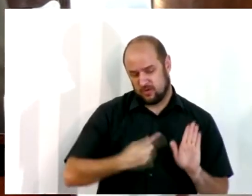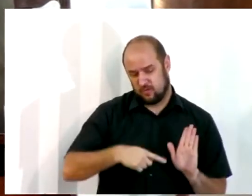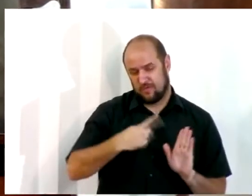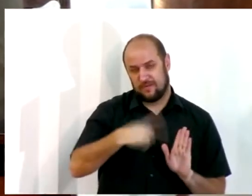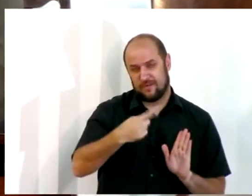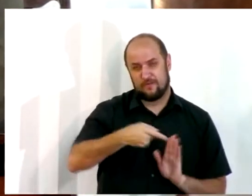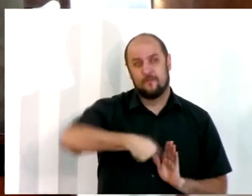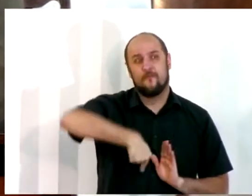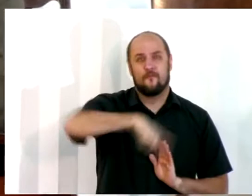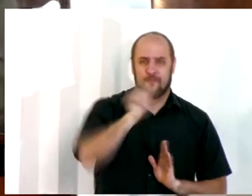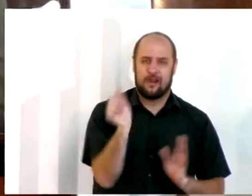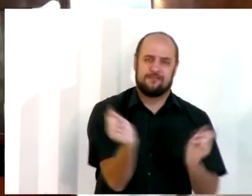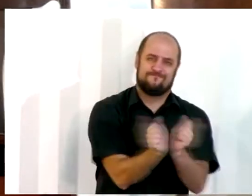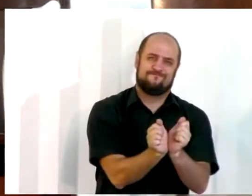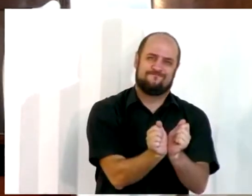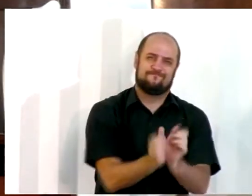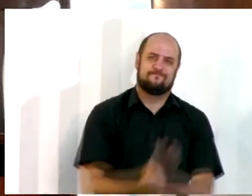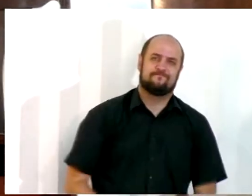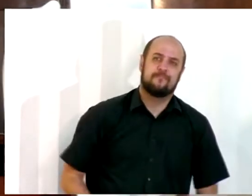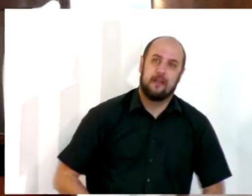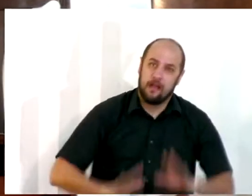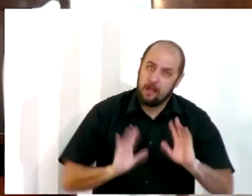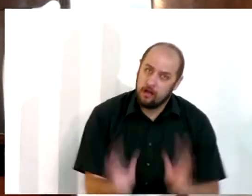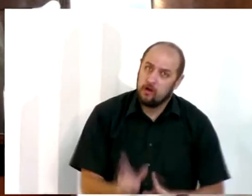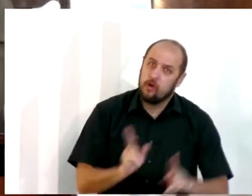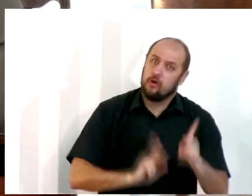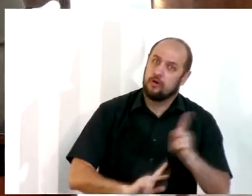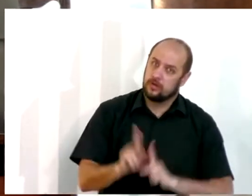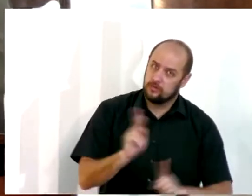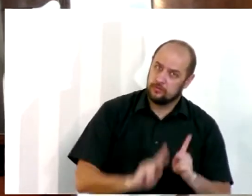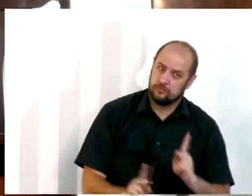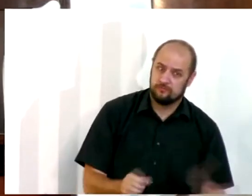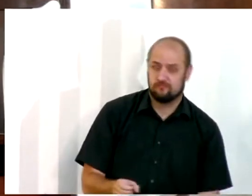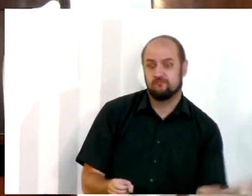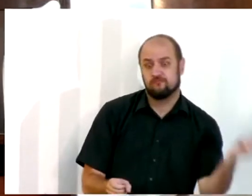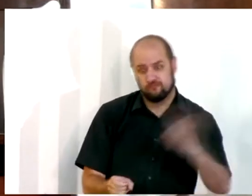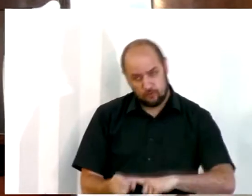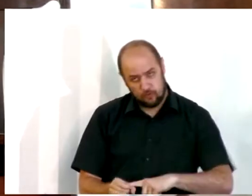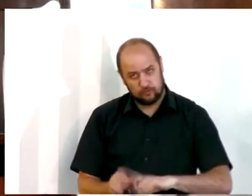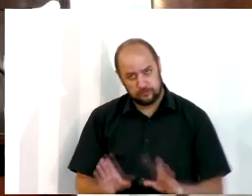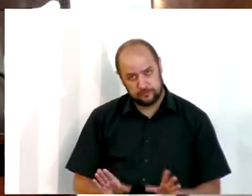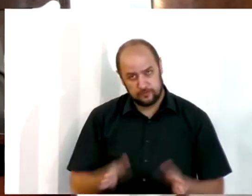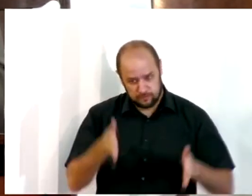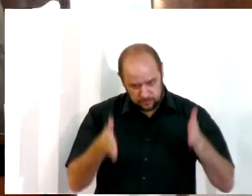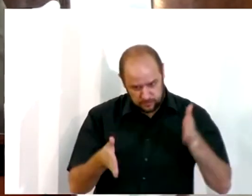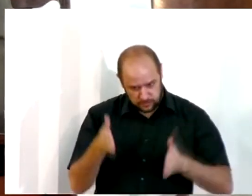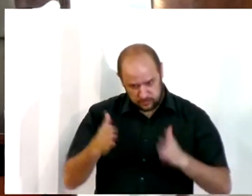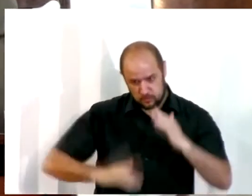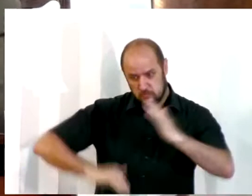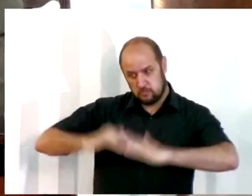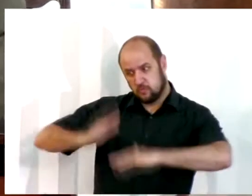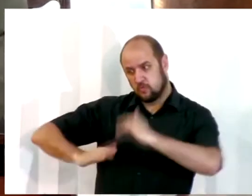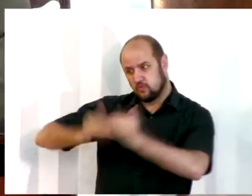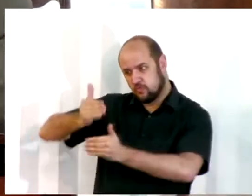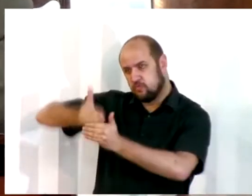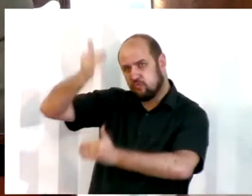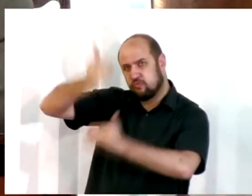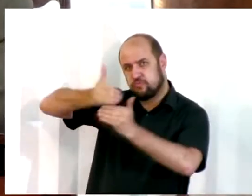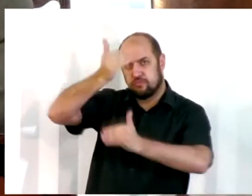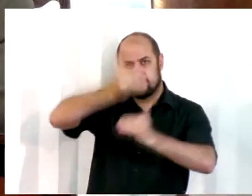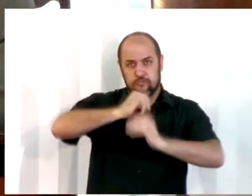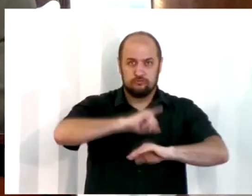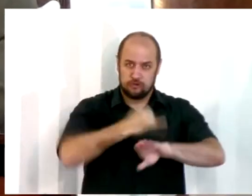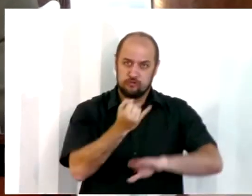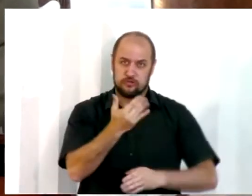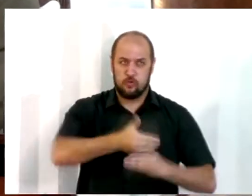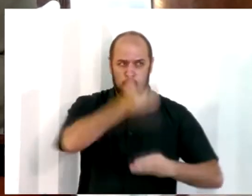cativeiro. Eles agora então estão de volta, estamos aqui no período em que os muros de Jerusalém foram reedificados,